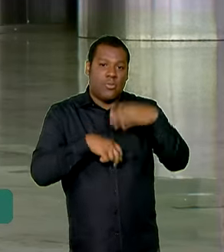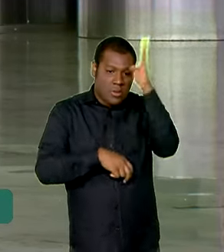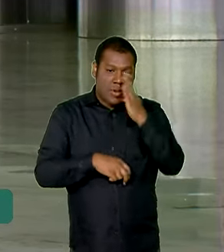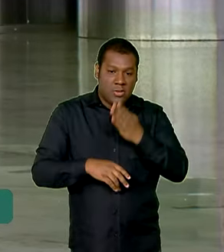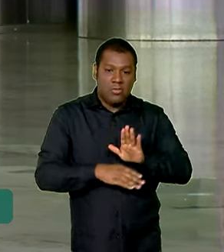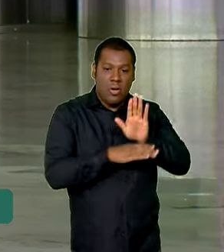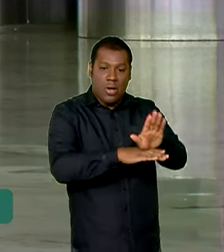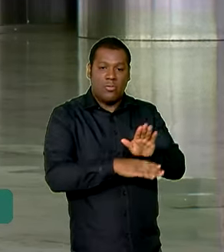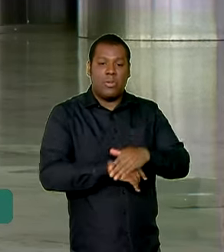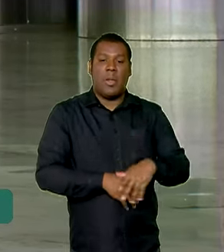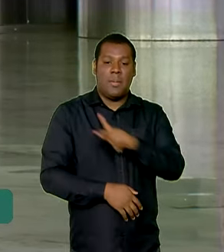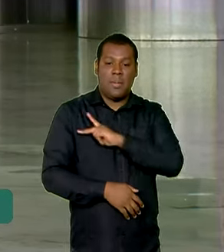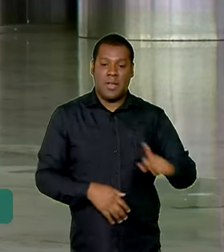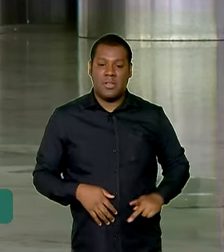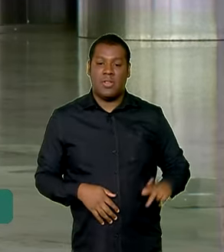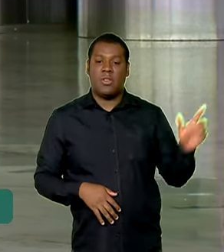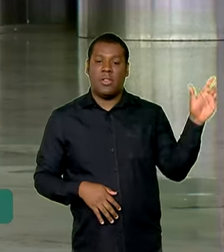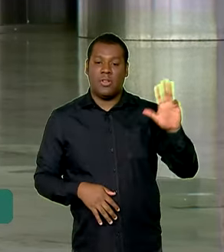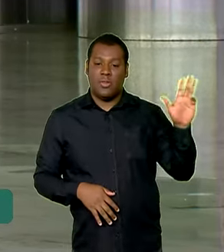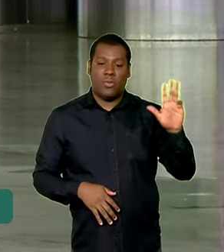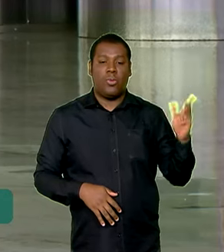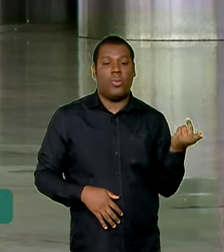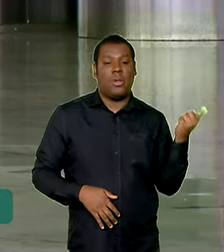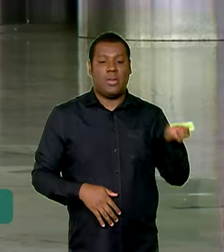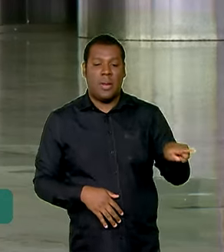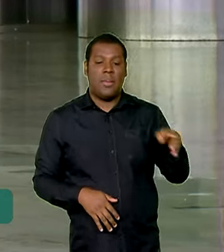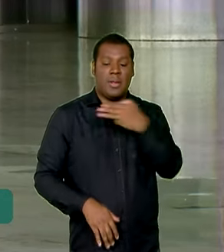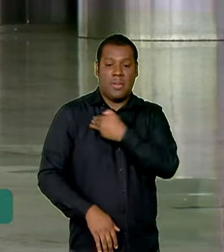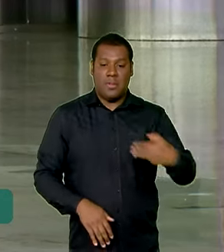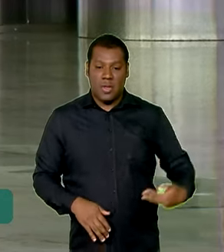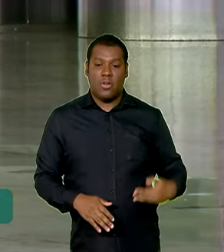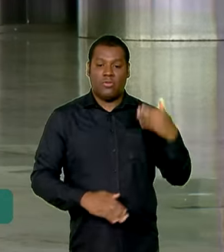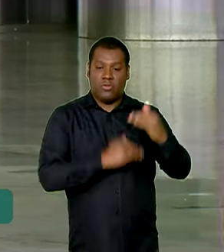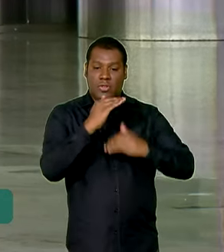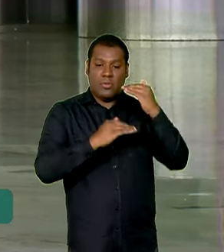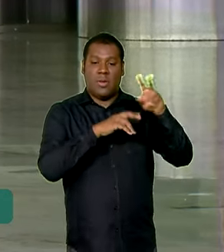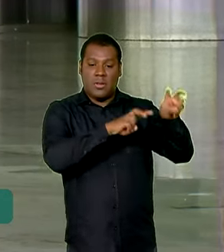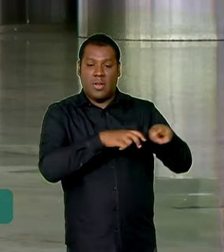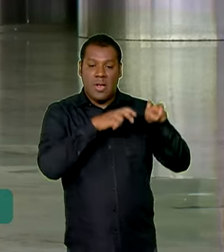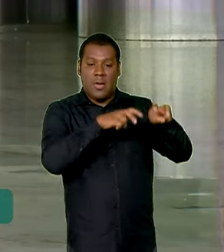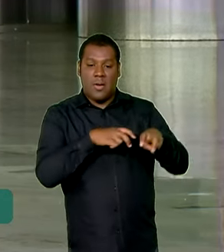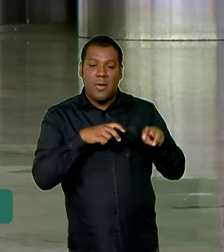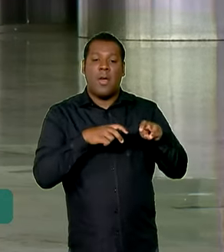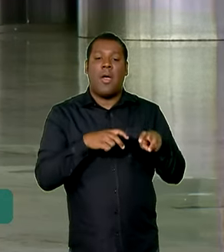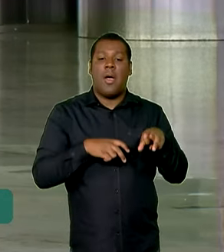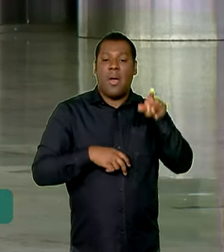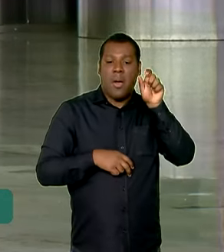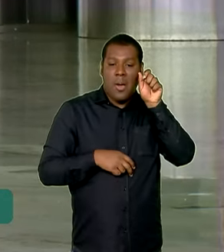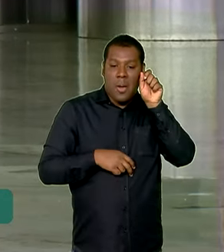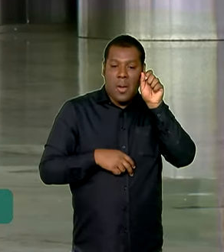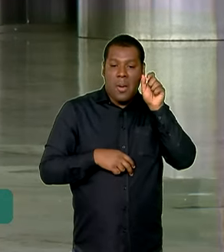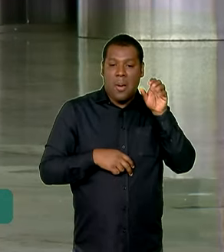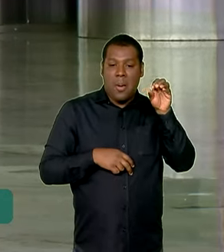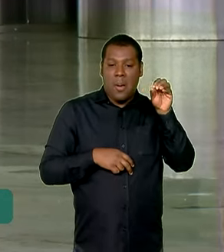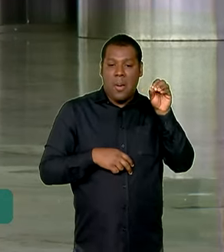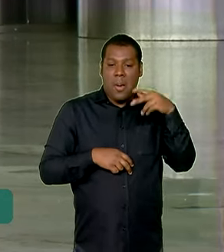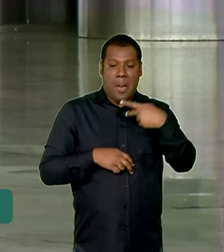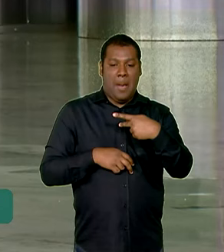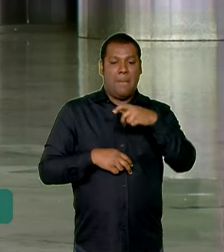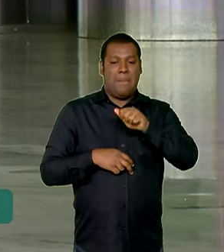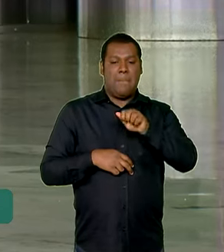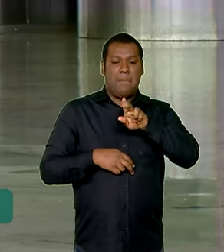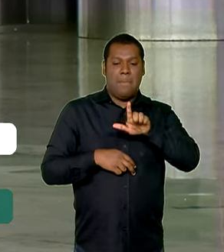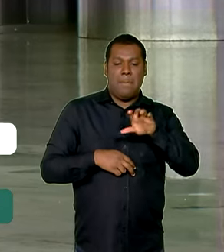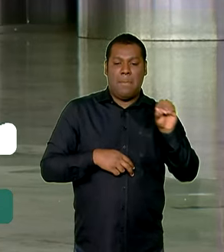E, além do presidente, também vão participar desse lançamento o ministro do Desenvolvimento Agrário e Agricultura Familiar, Paulo Teixeira, e